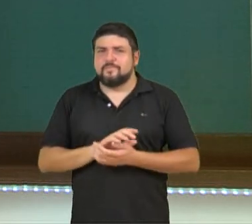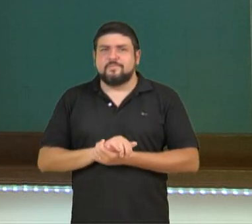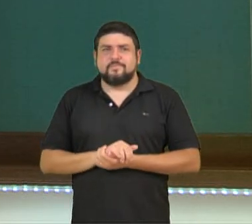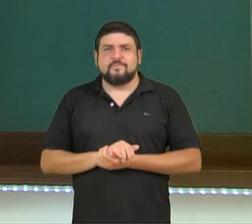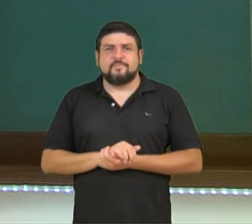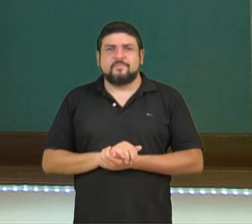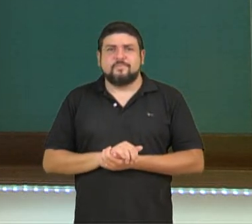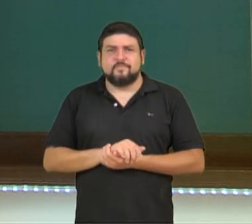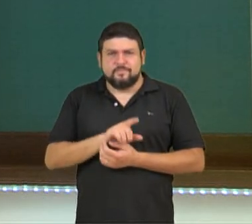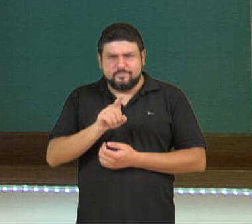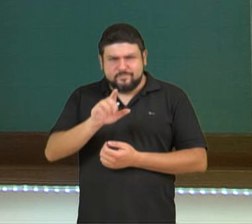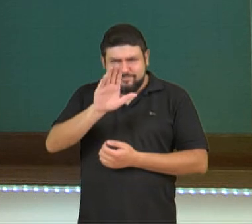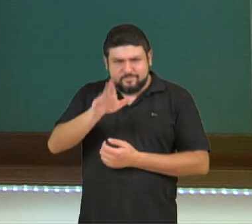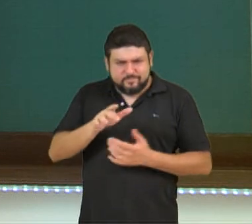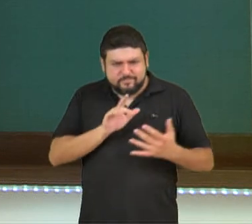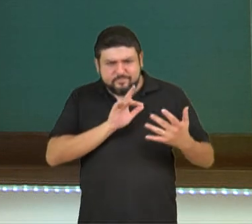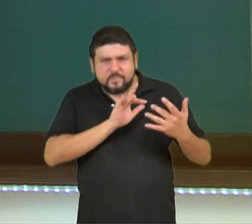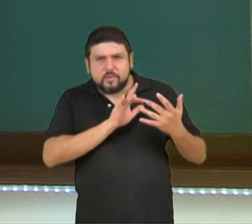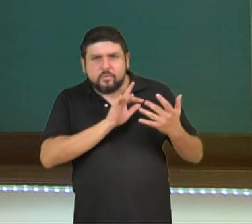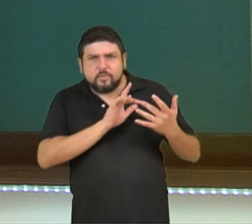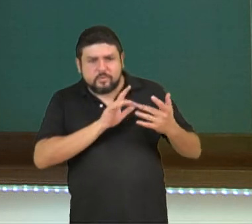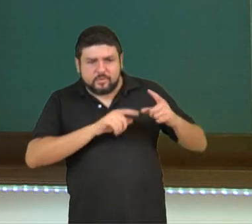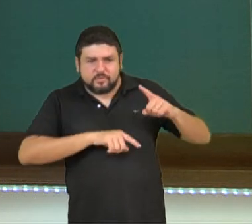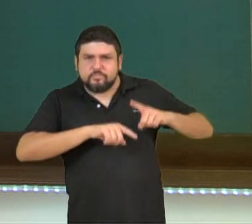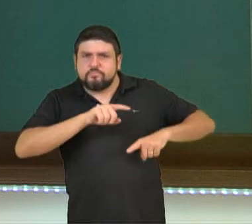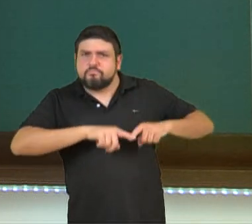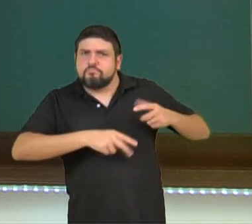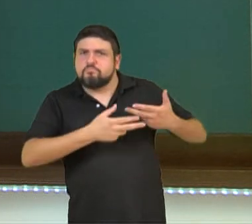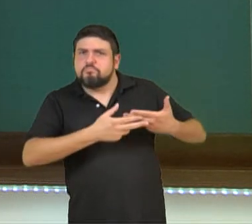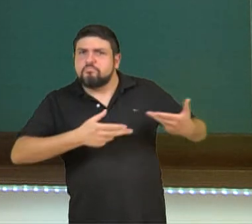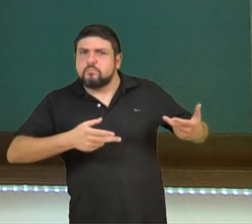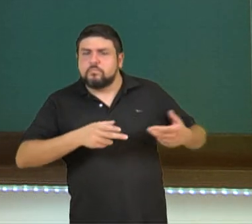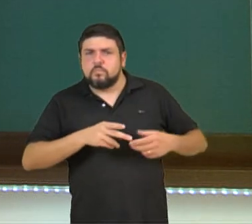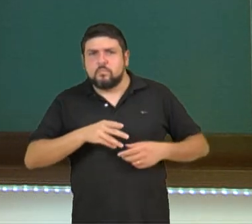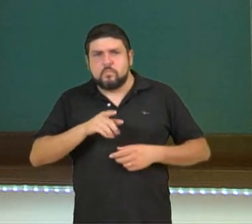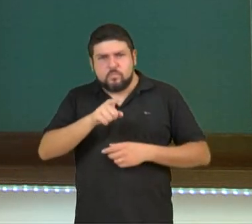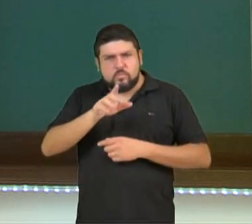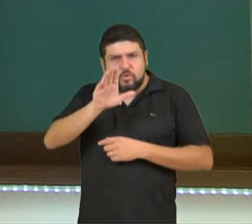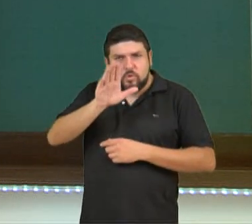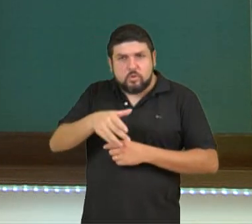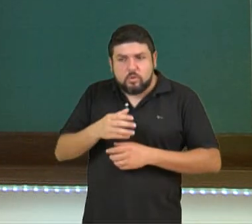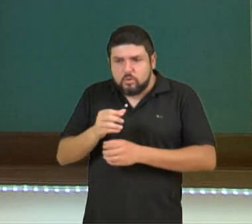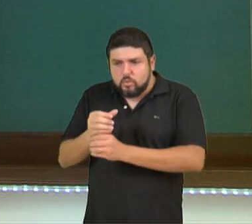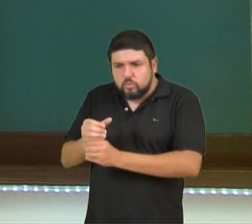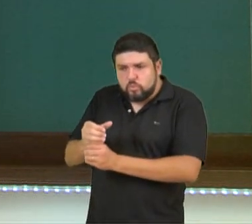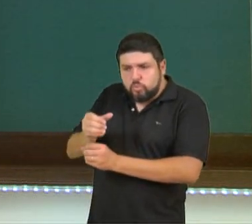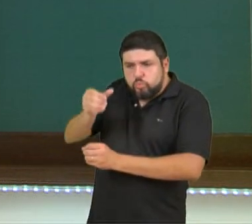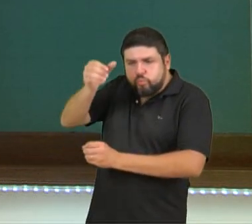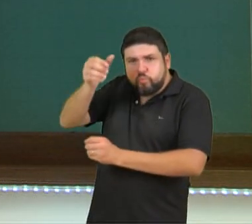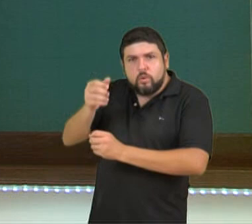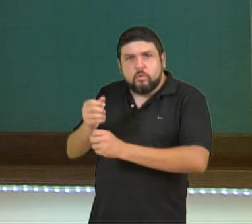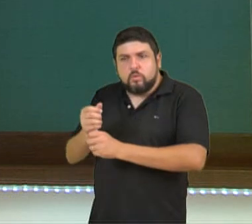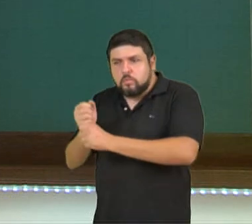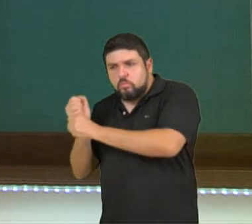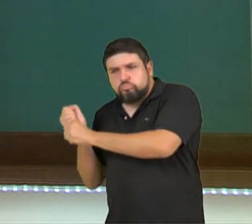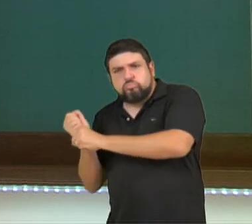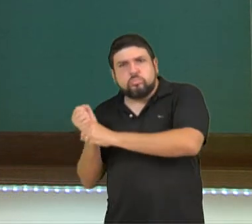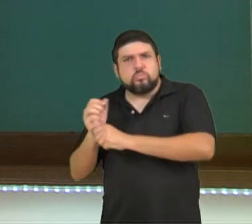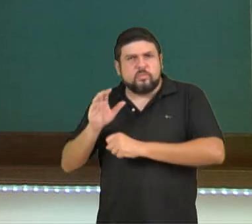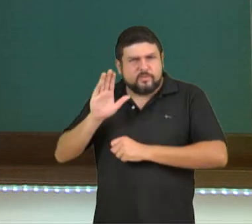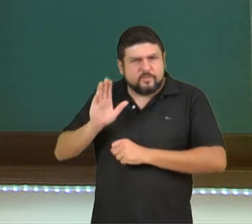Já teve contato com os materiais? Alguma vez você já pegou um taco de beisebol, um taco de softball, uma bola?